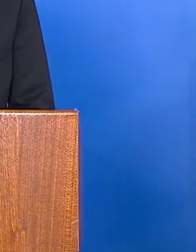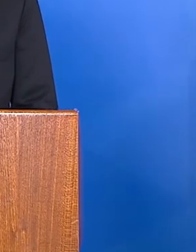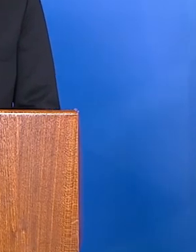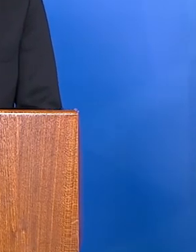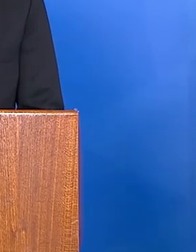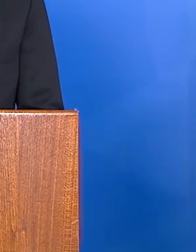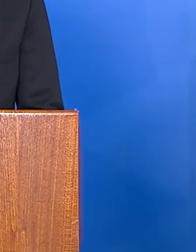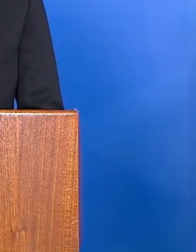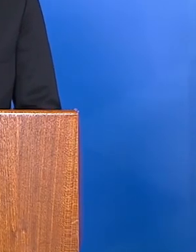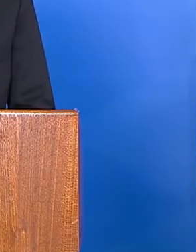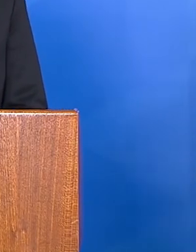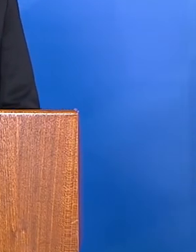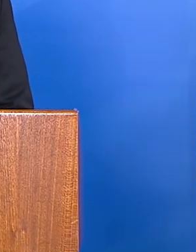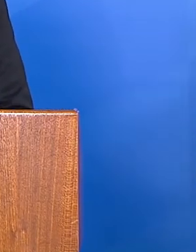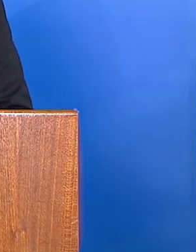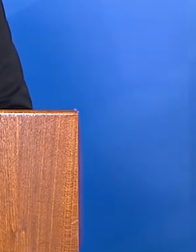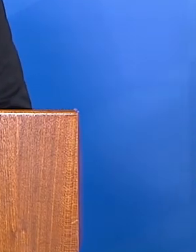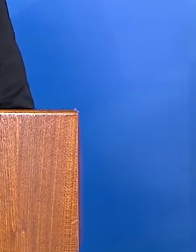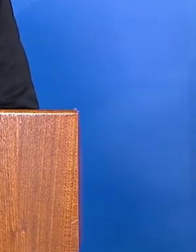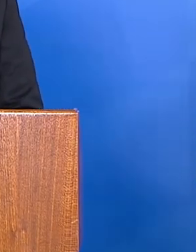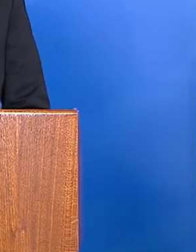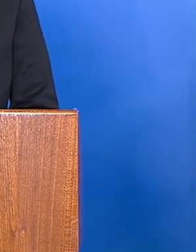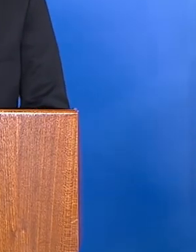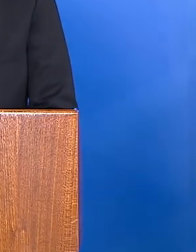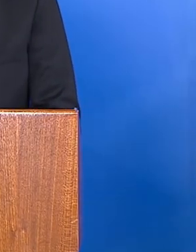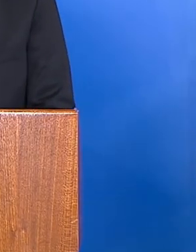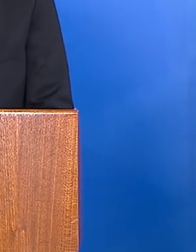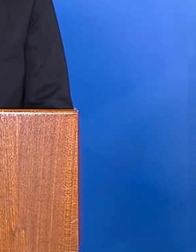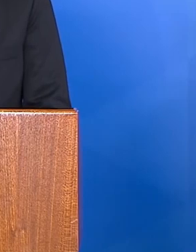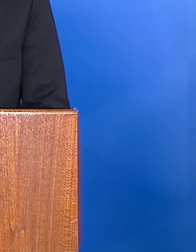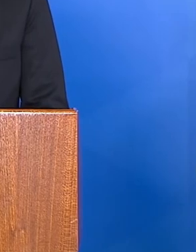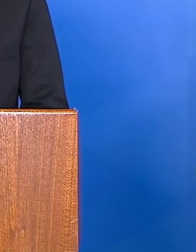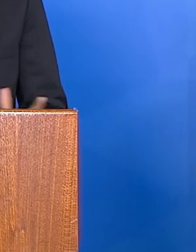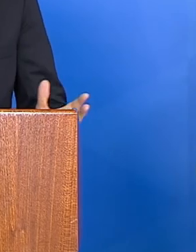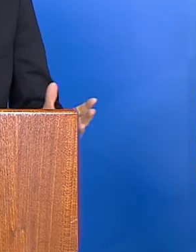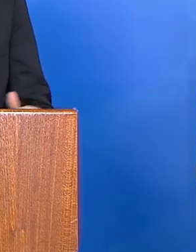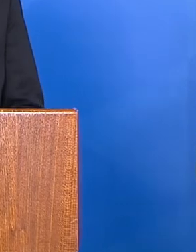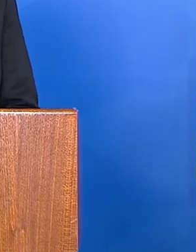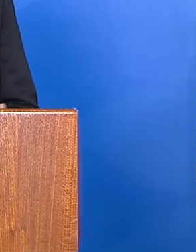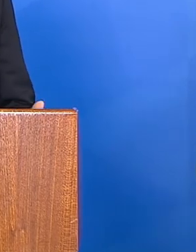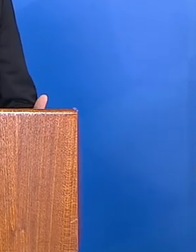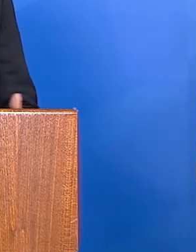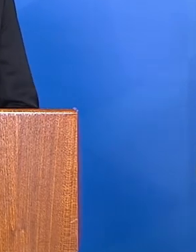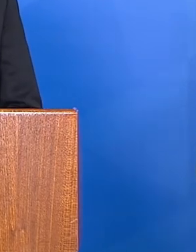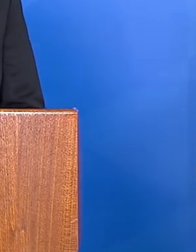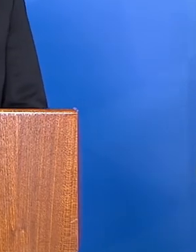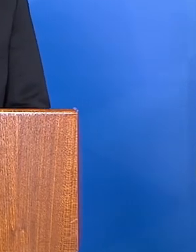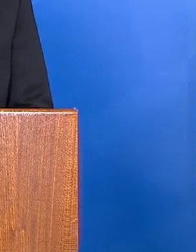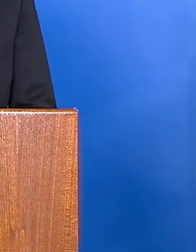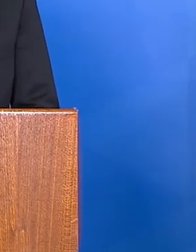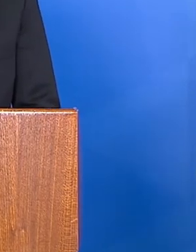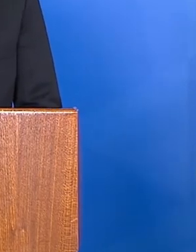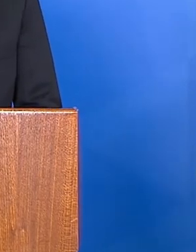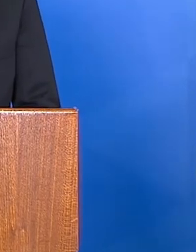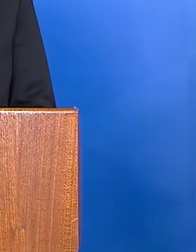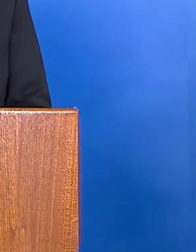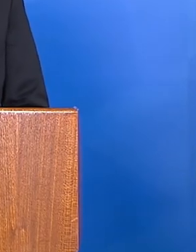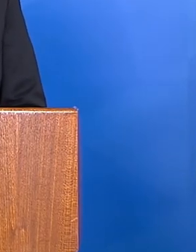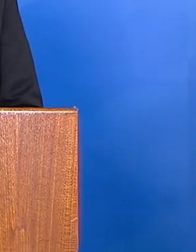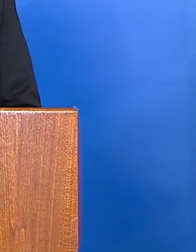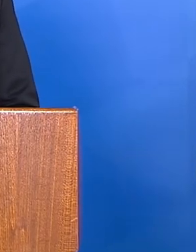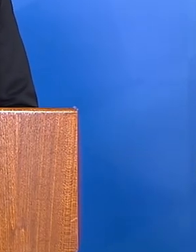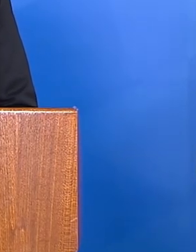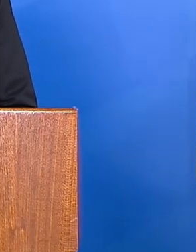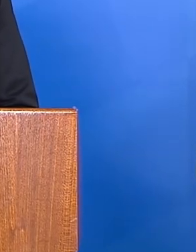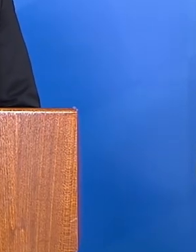que continuar altivo, independente e, obviamente, extremamente responsável. É isso